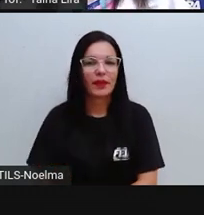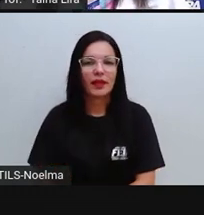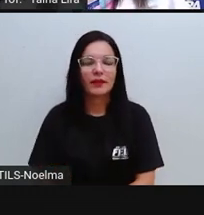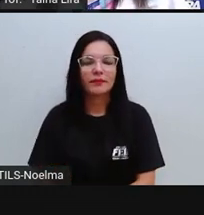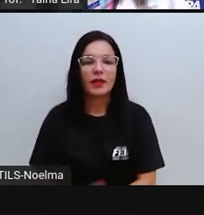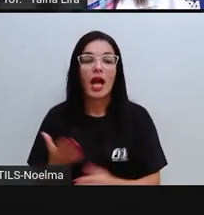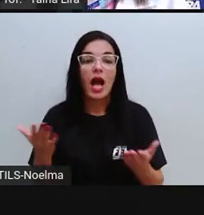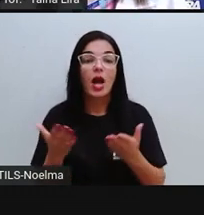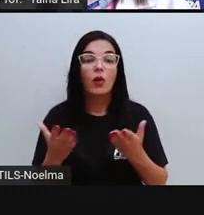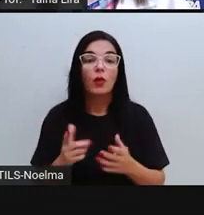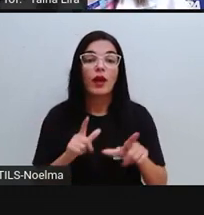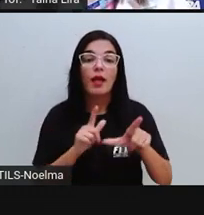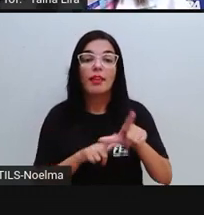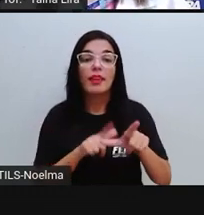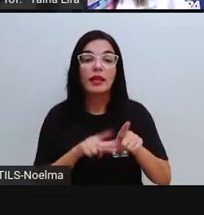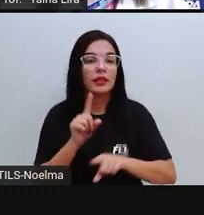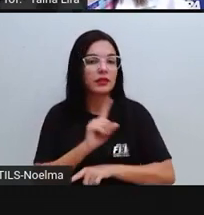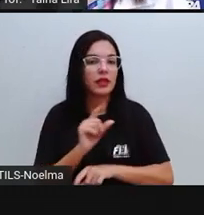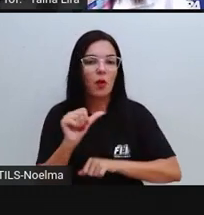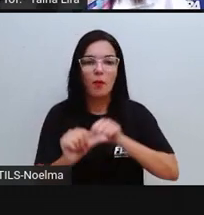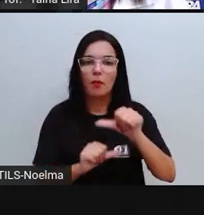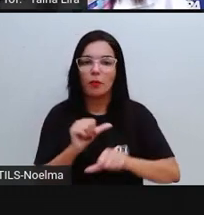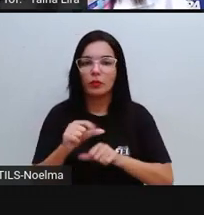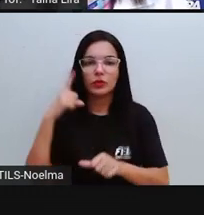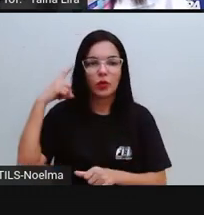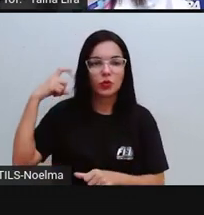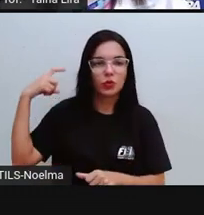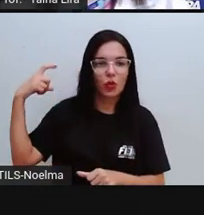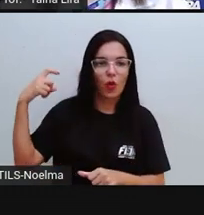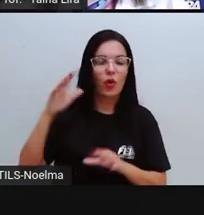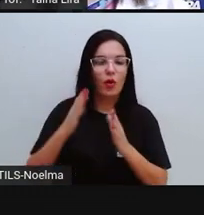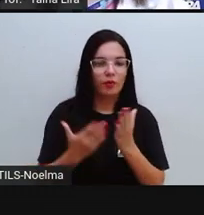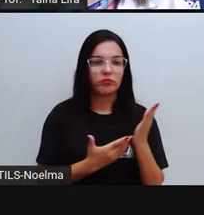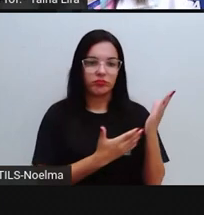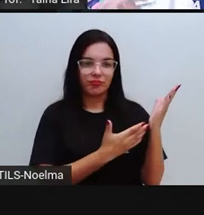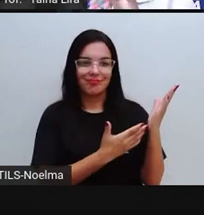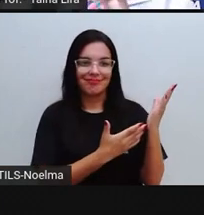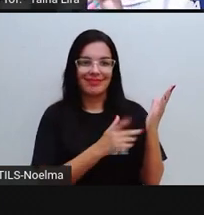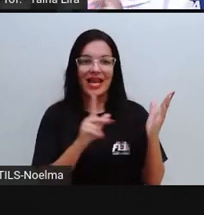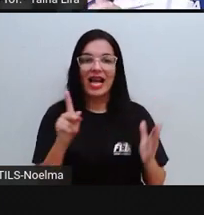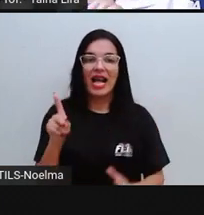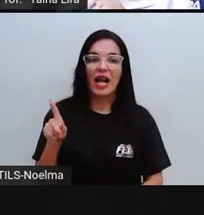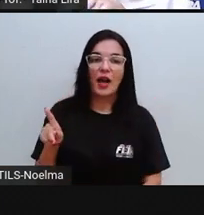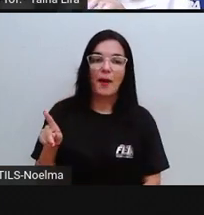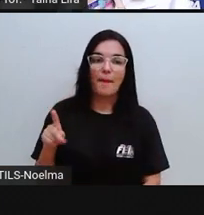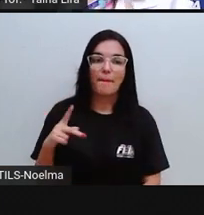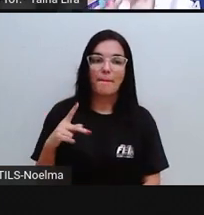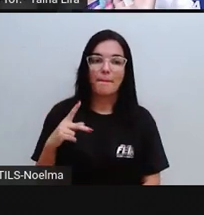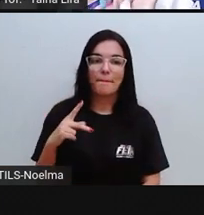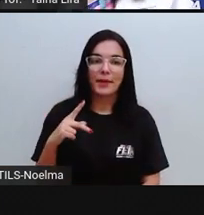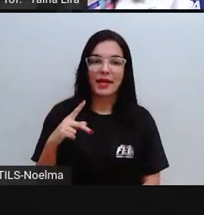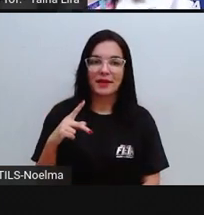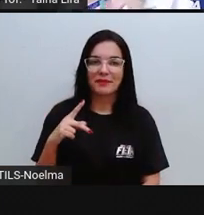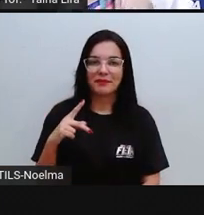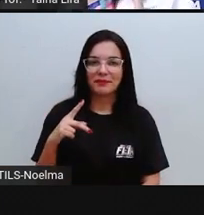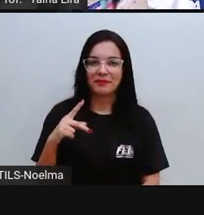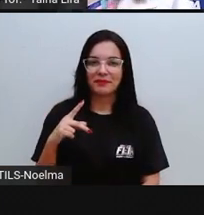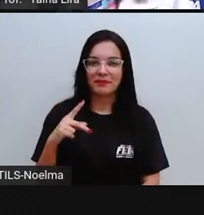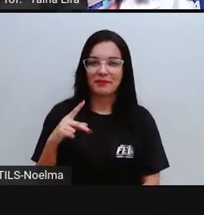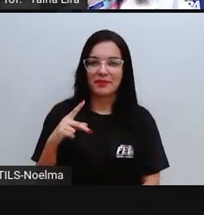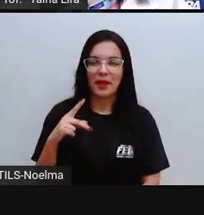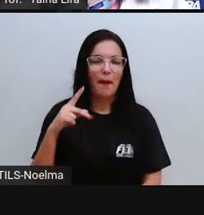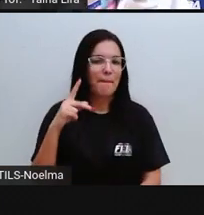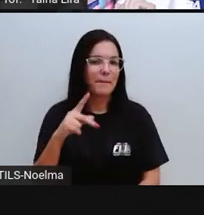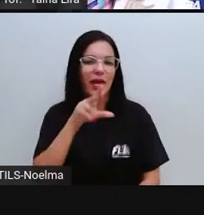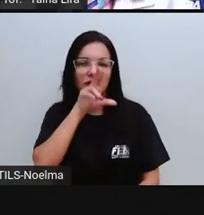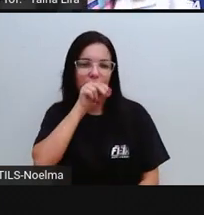outra consoante que não muda o som. Palavras com outra consoante que não muda o som. Agora, com a consoante P, P de